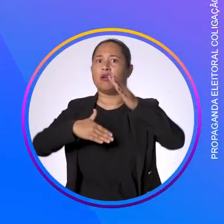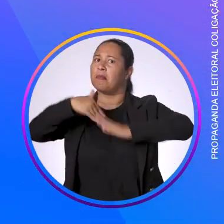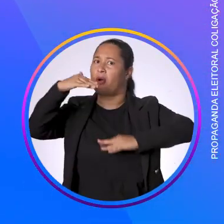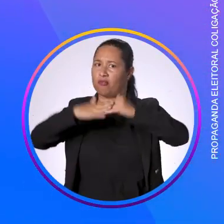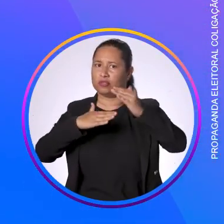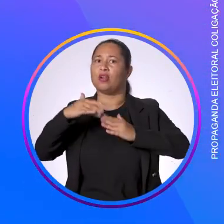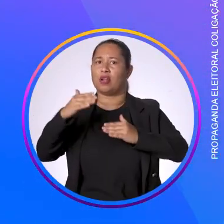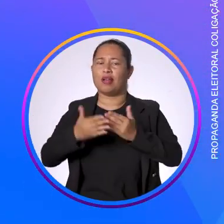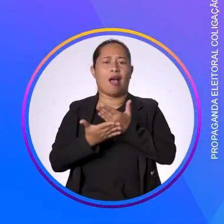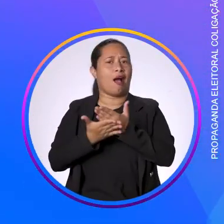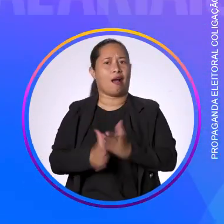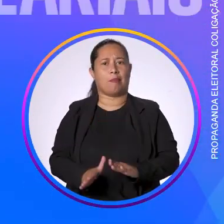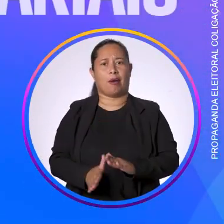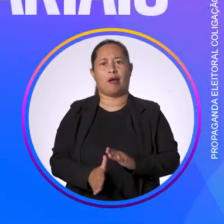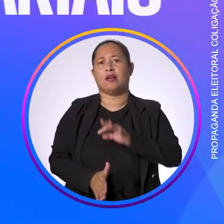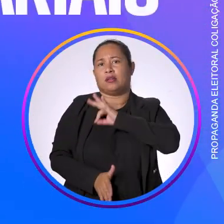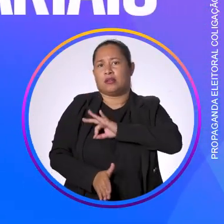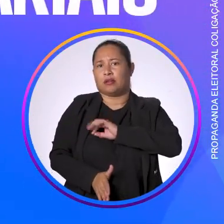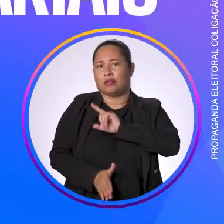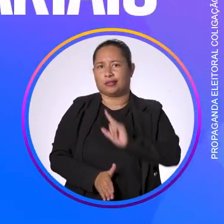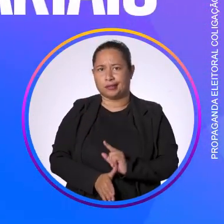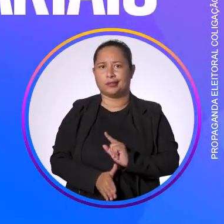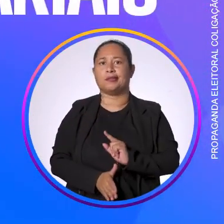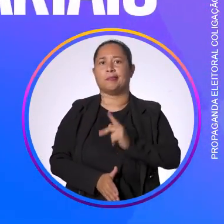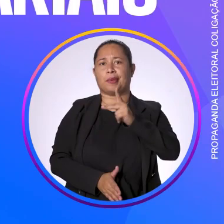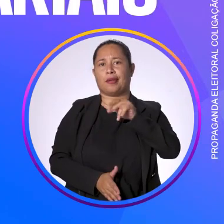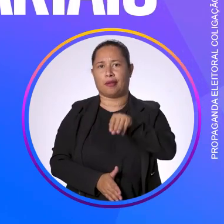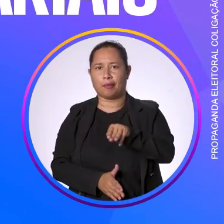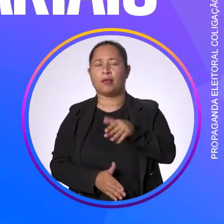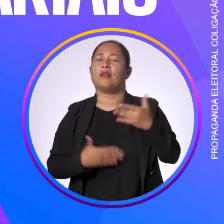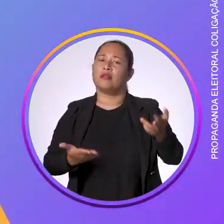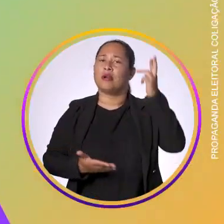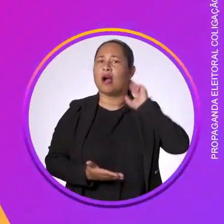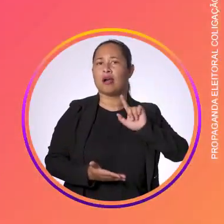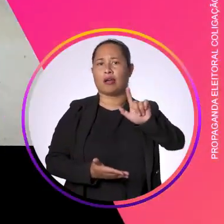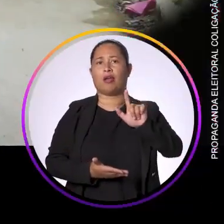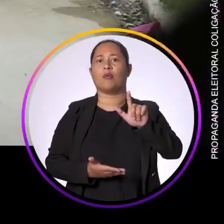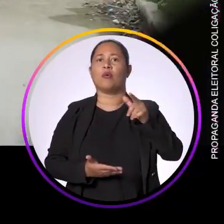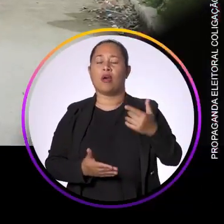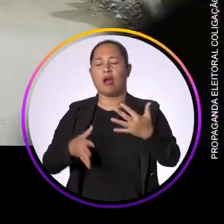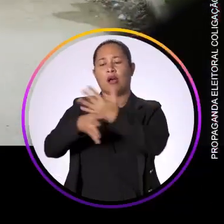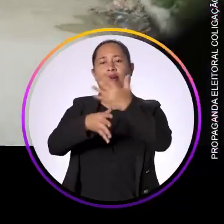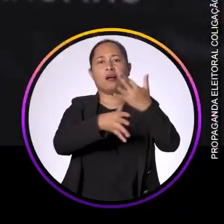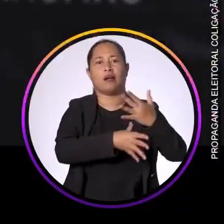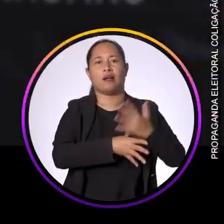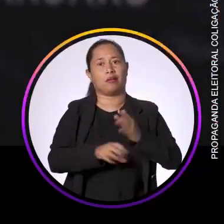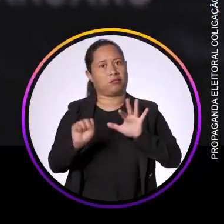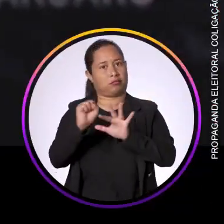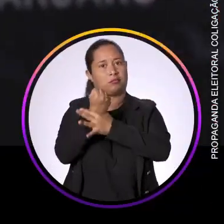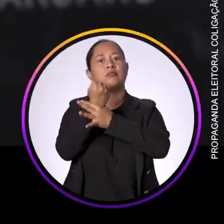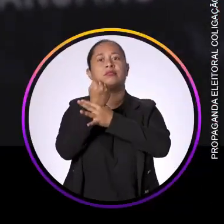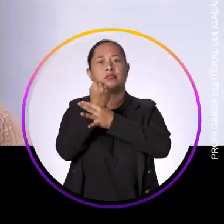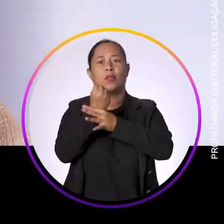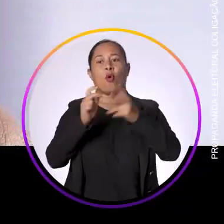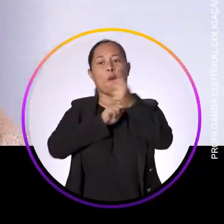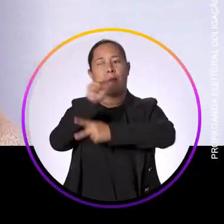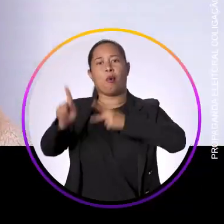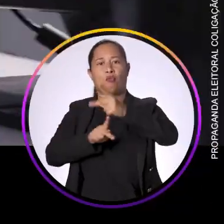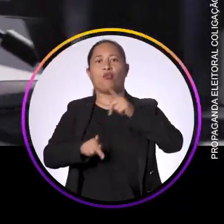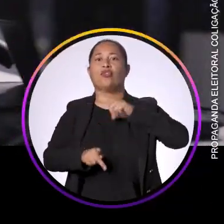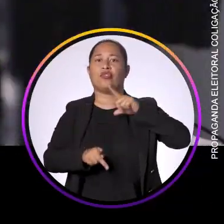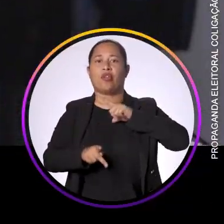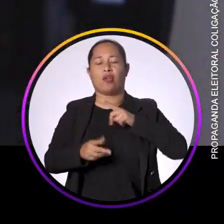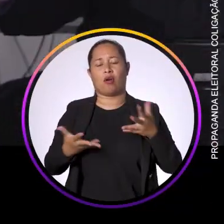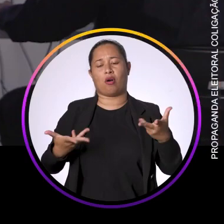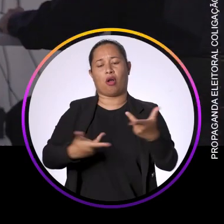valorizar os profissionais e acabar com as faixas salariais na PM. Com Raquel, nossas cidades vão ficar mais seguras e nosso